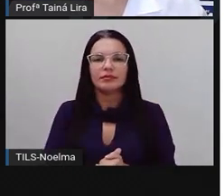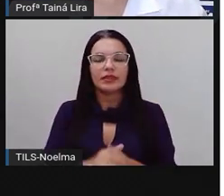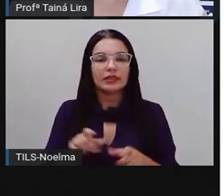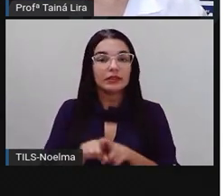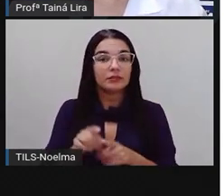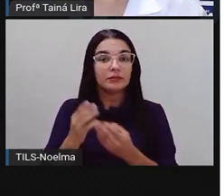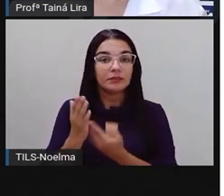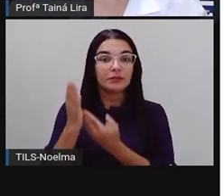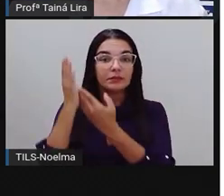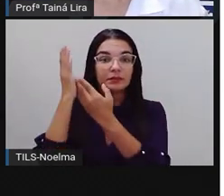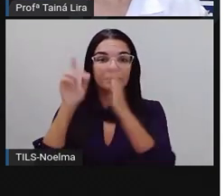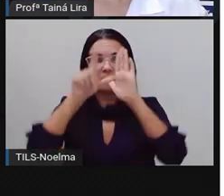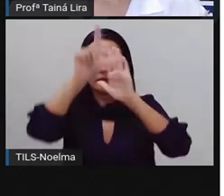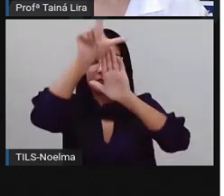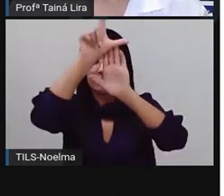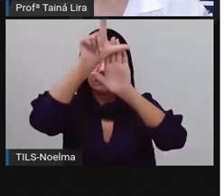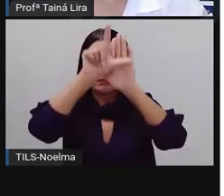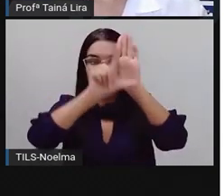Tabu.